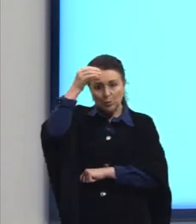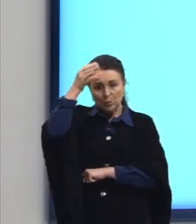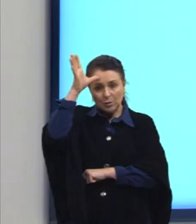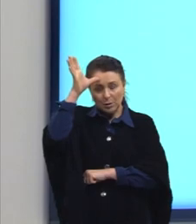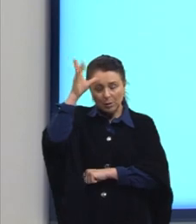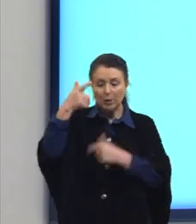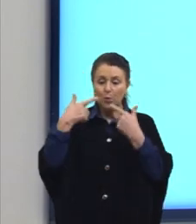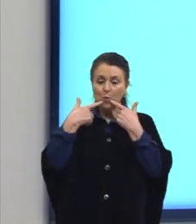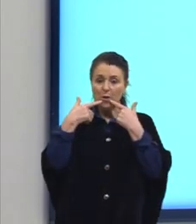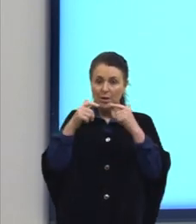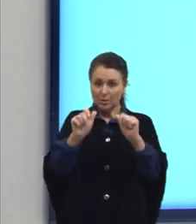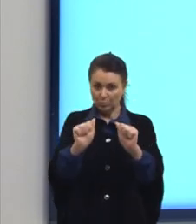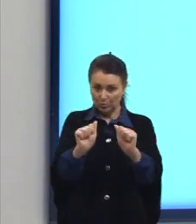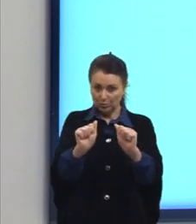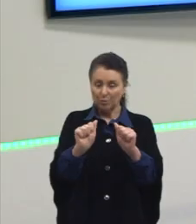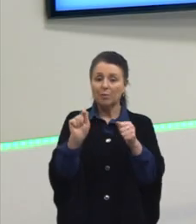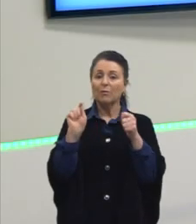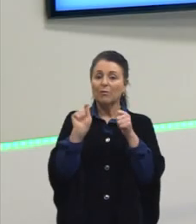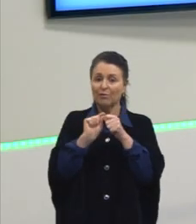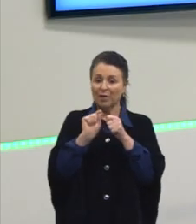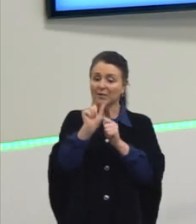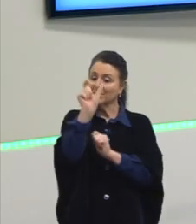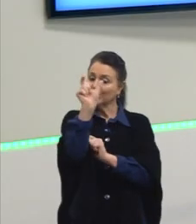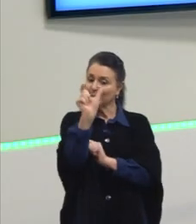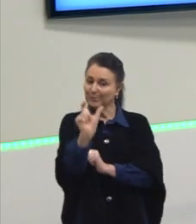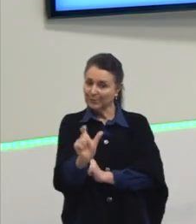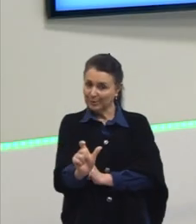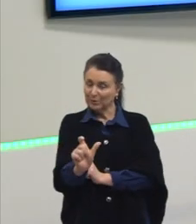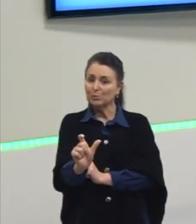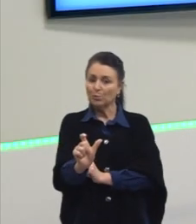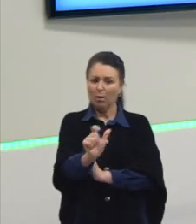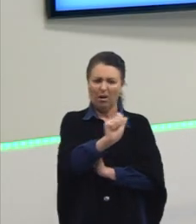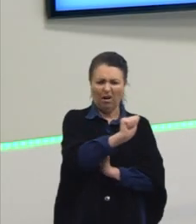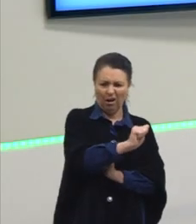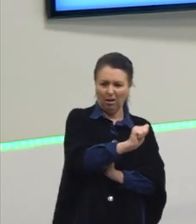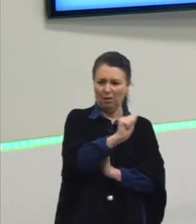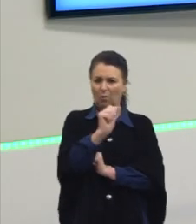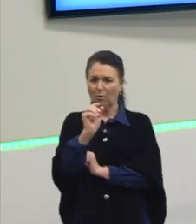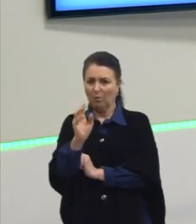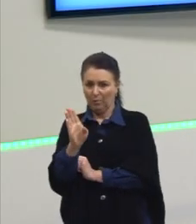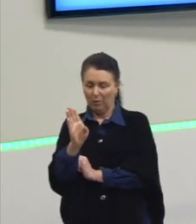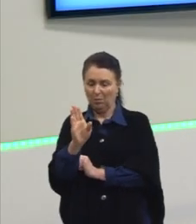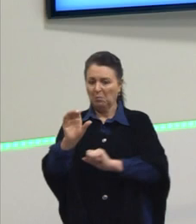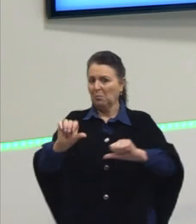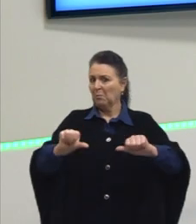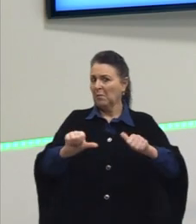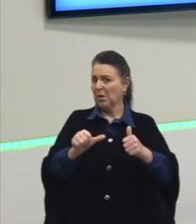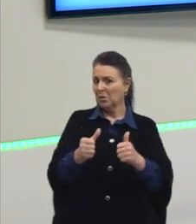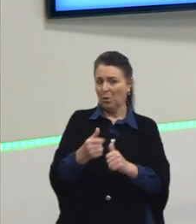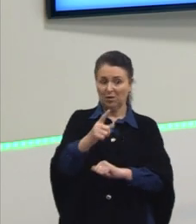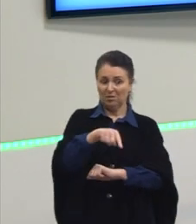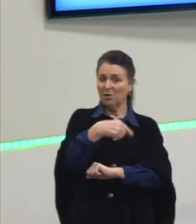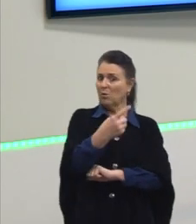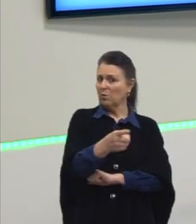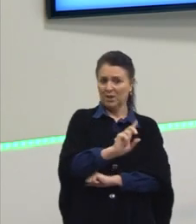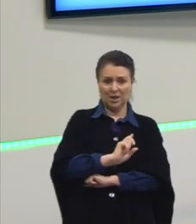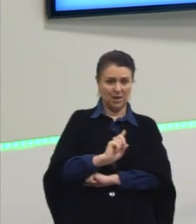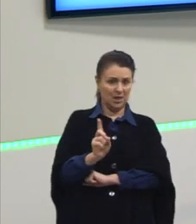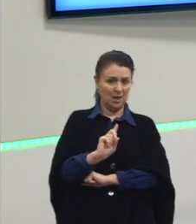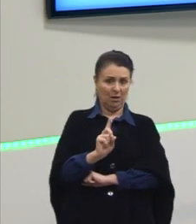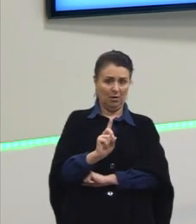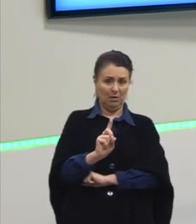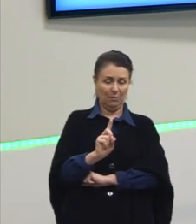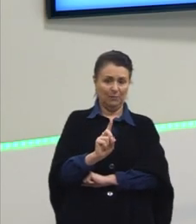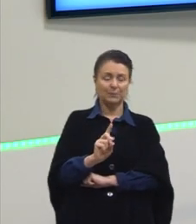linguístico torna a pessoa A ou a pessoa B melhor do que outra. A gente sempre